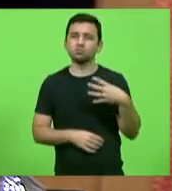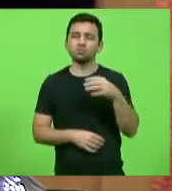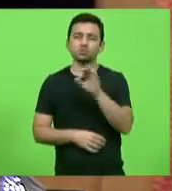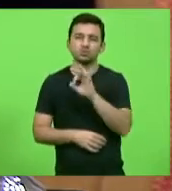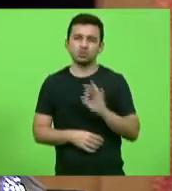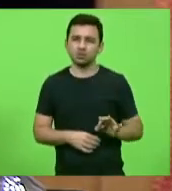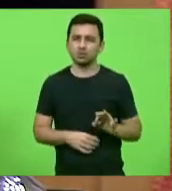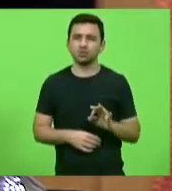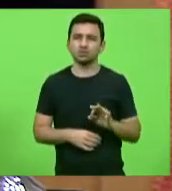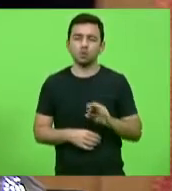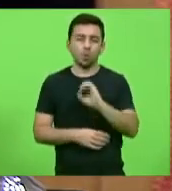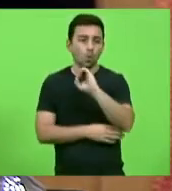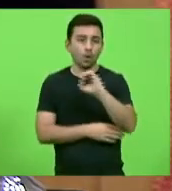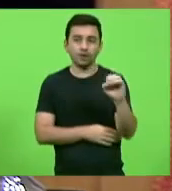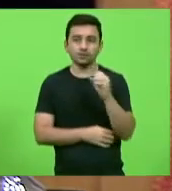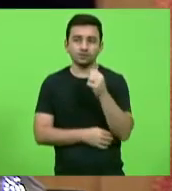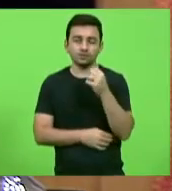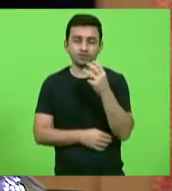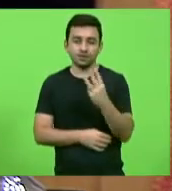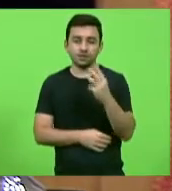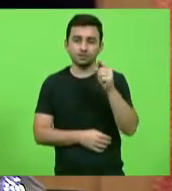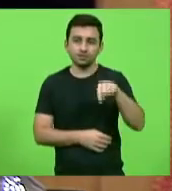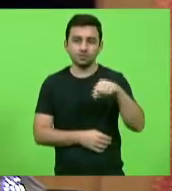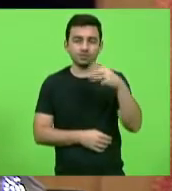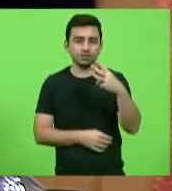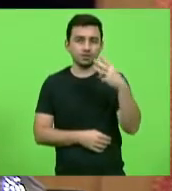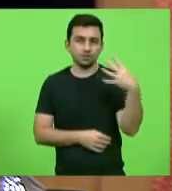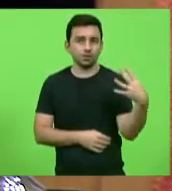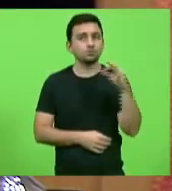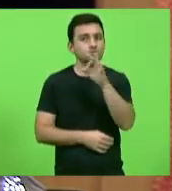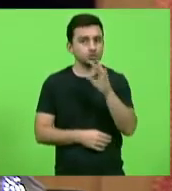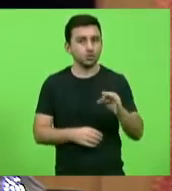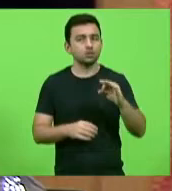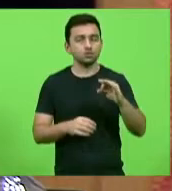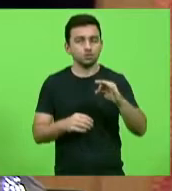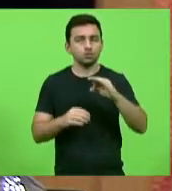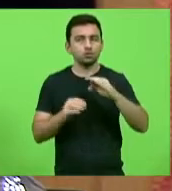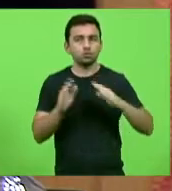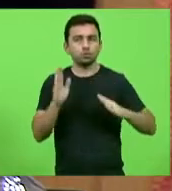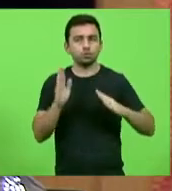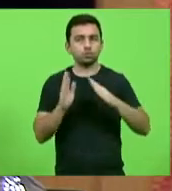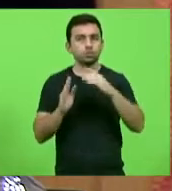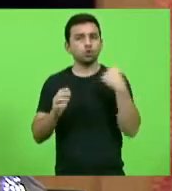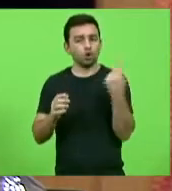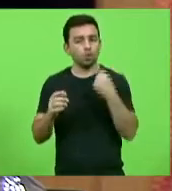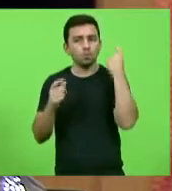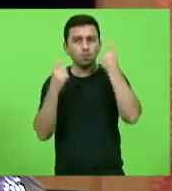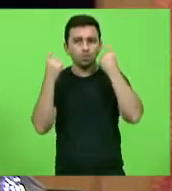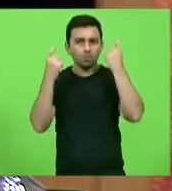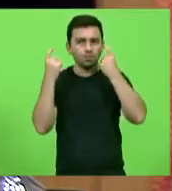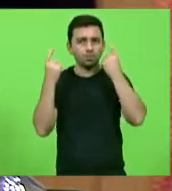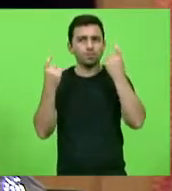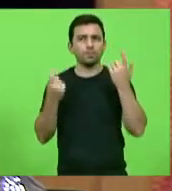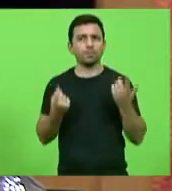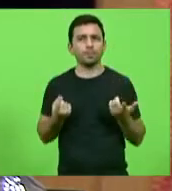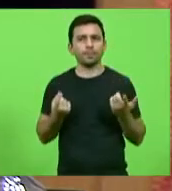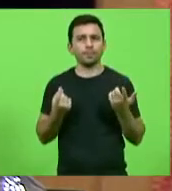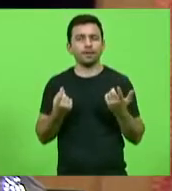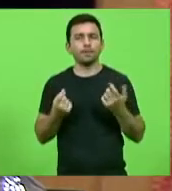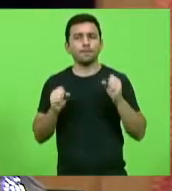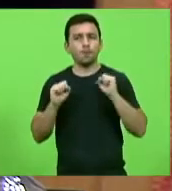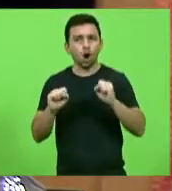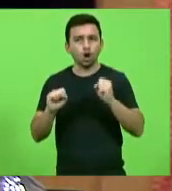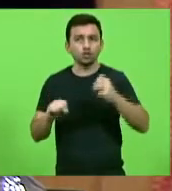e oeste, 3,34%. Então, a gente que fica preocupado, inclusive, com uma